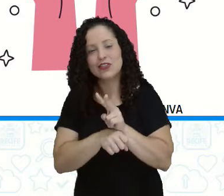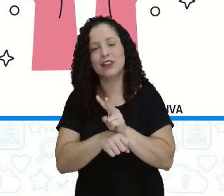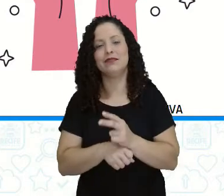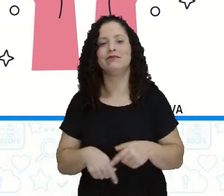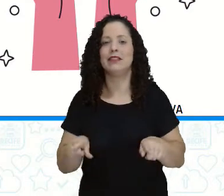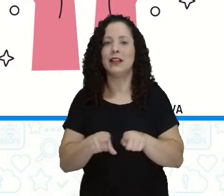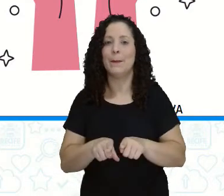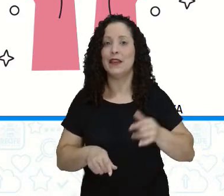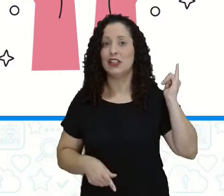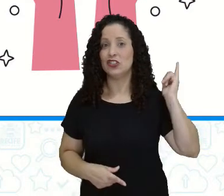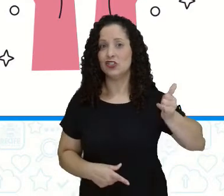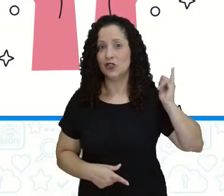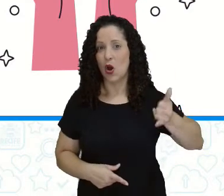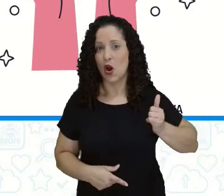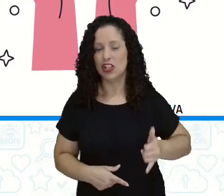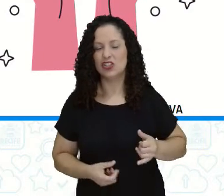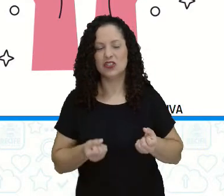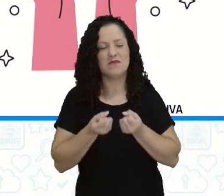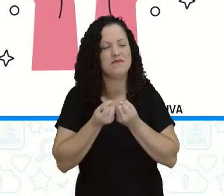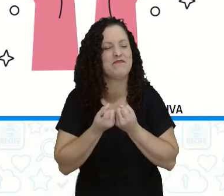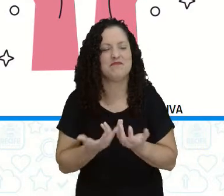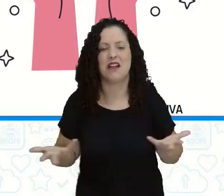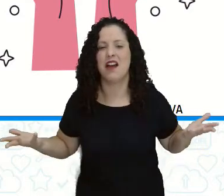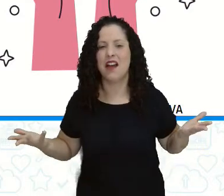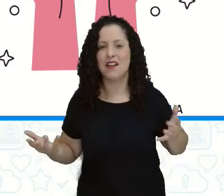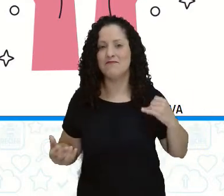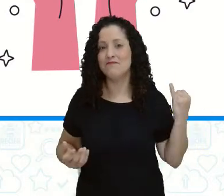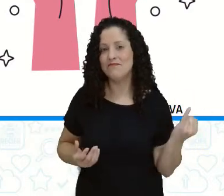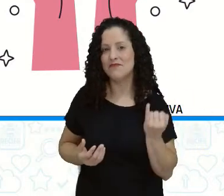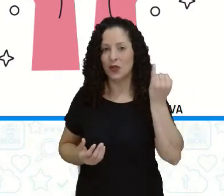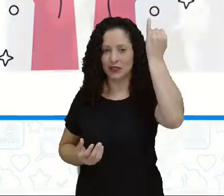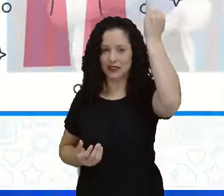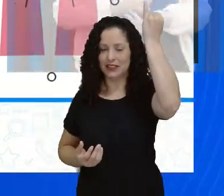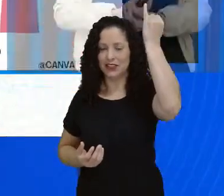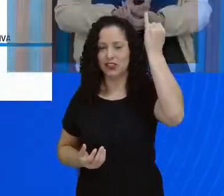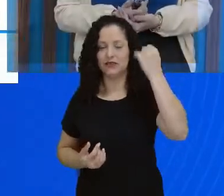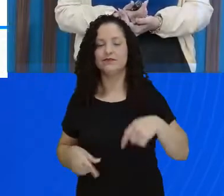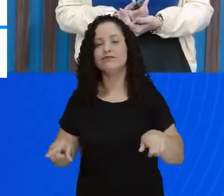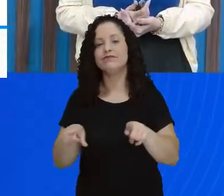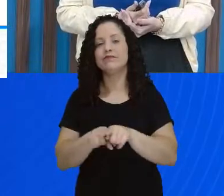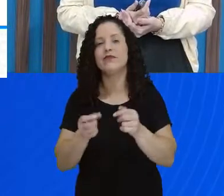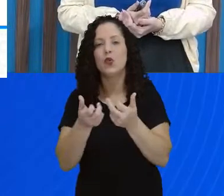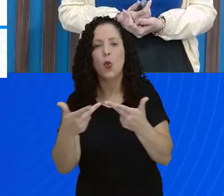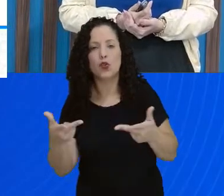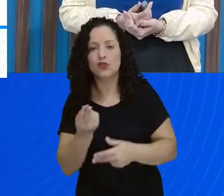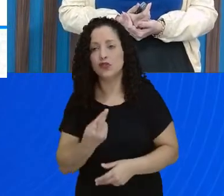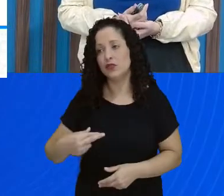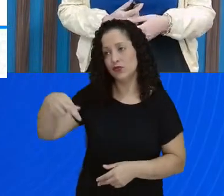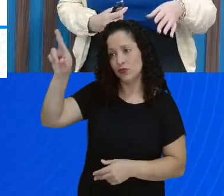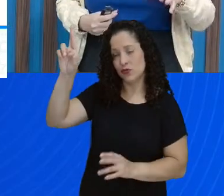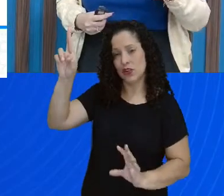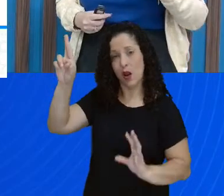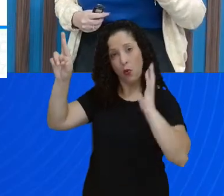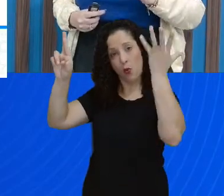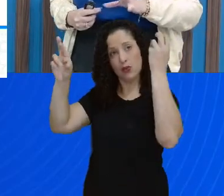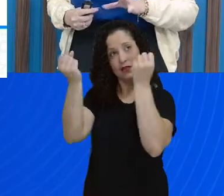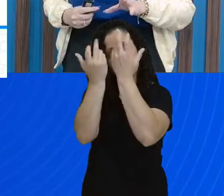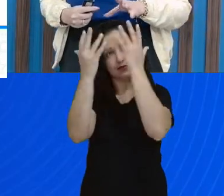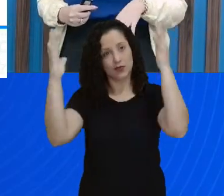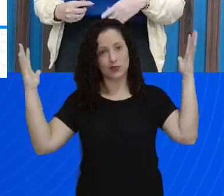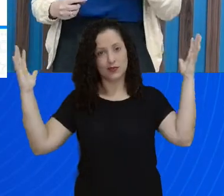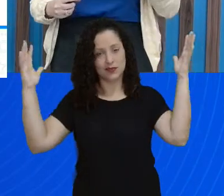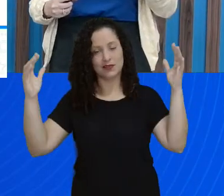ricas em detalhes que confundem com crenças religiosas ou acontecimentos da natureza. Algumas